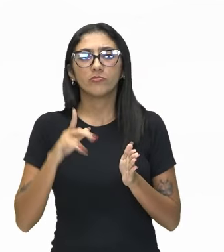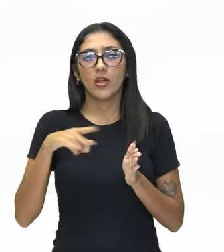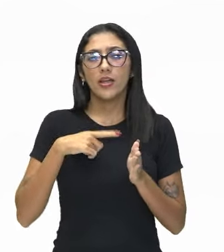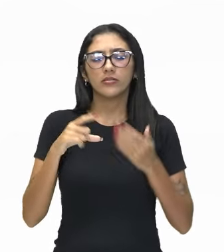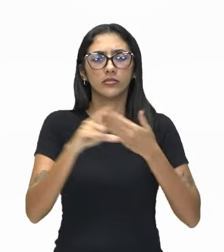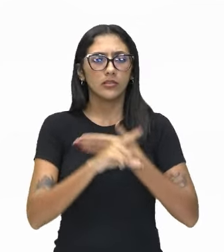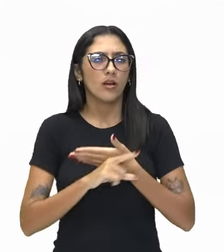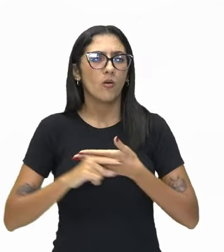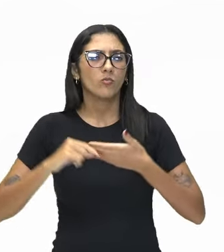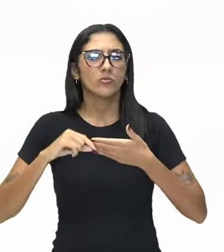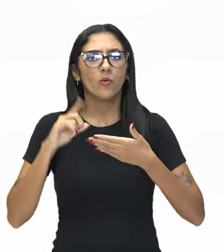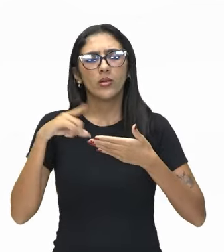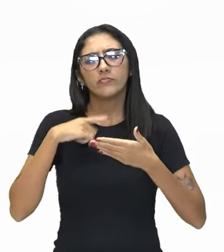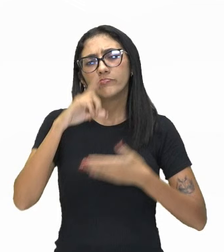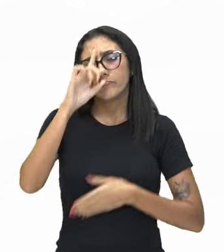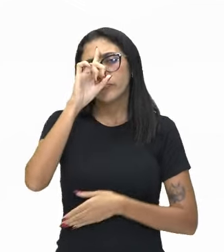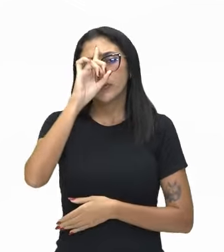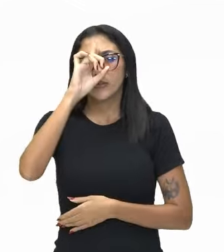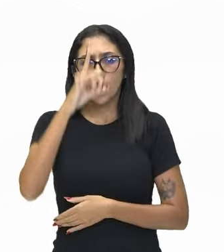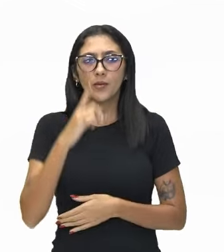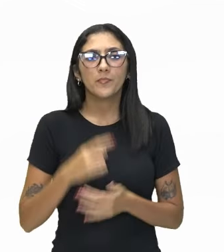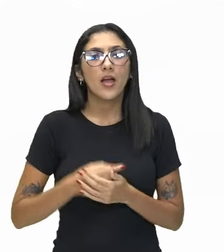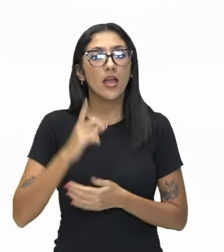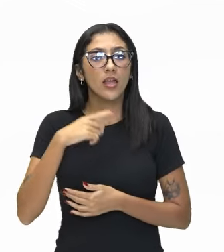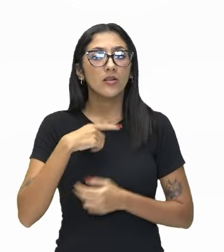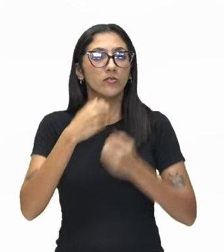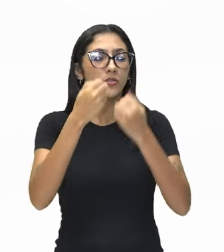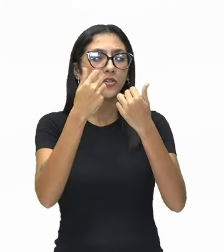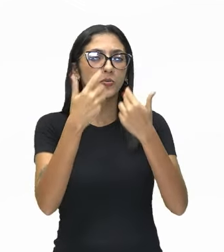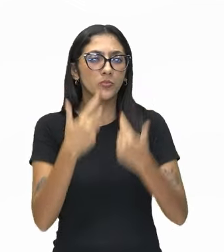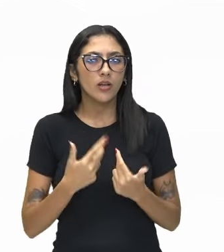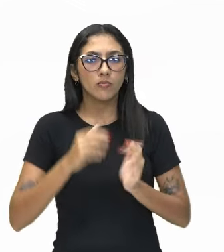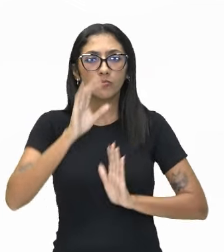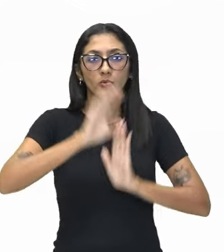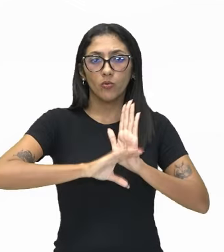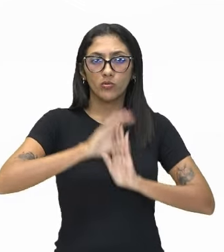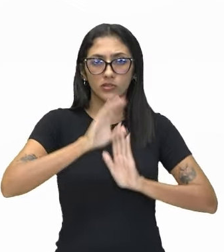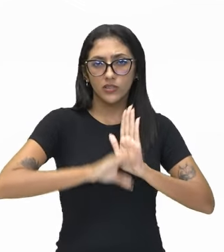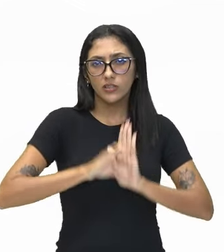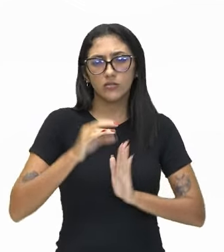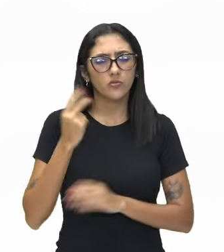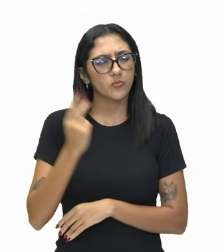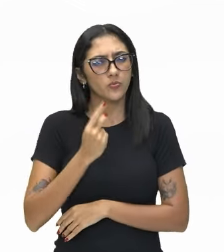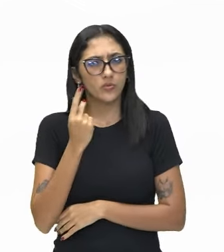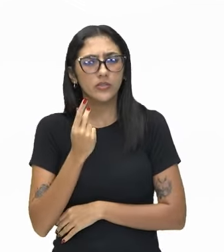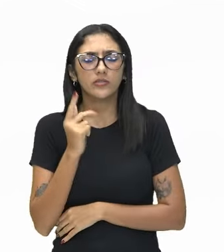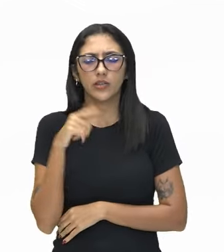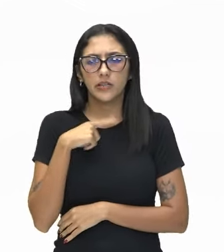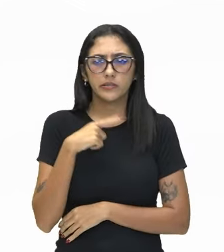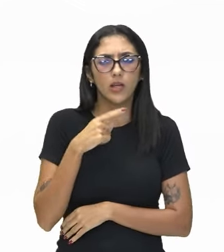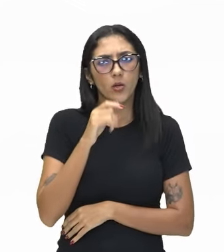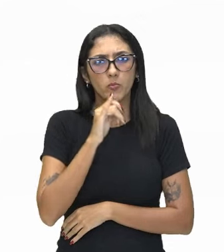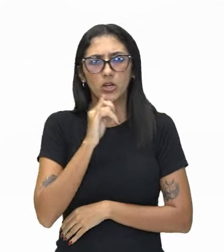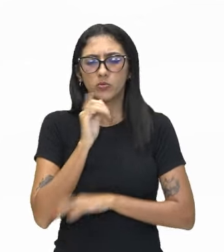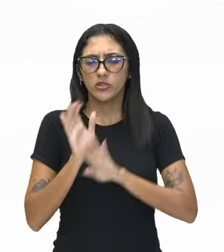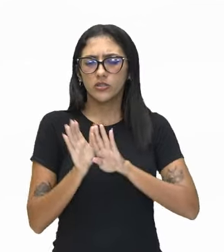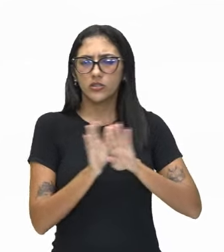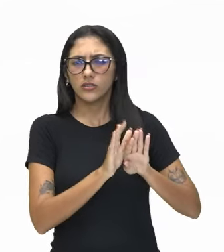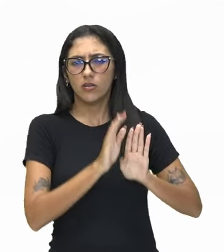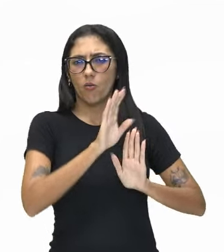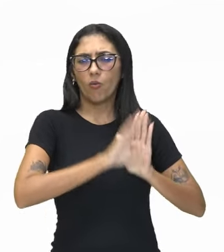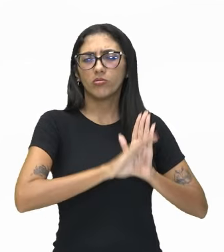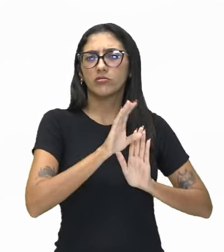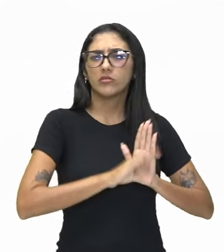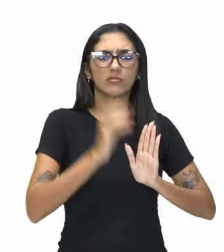traz essa ideia. Ele vai falar dos conceitos de política. A gente vai fugir um pouquinho daquele conceito